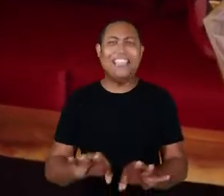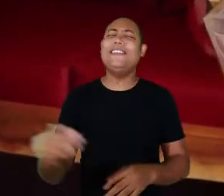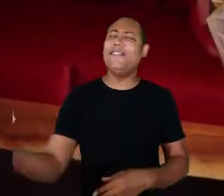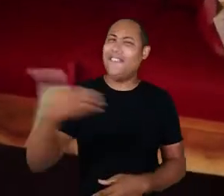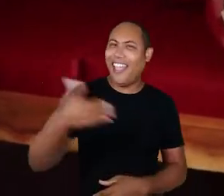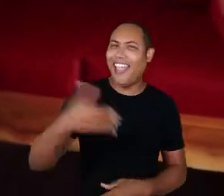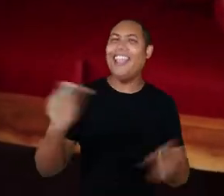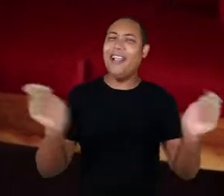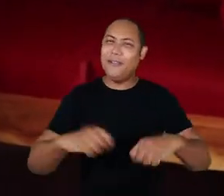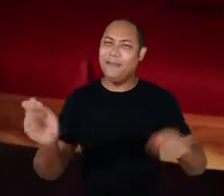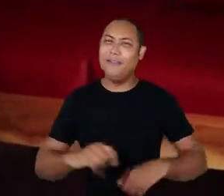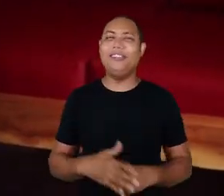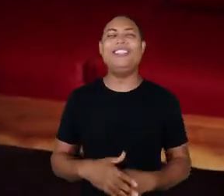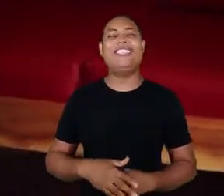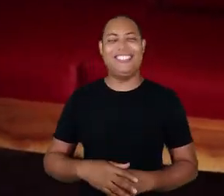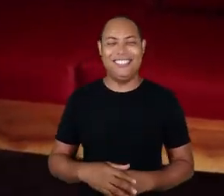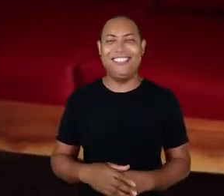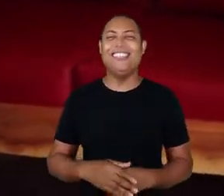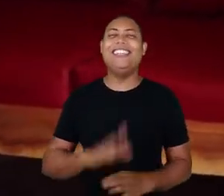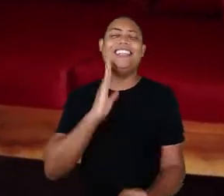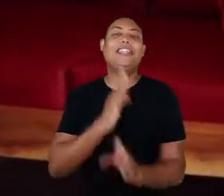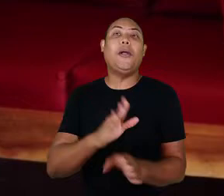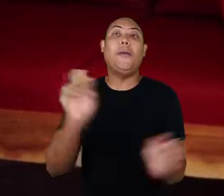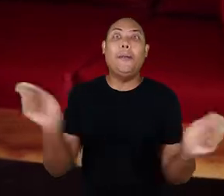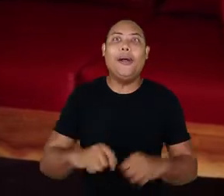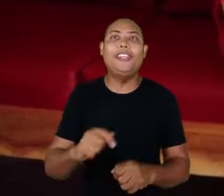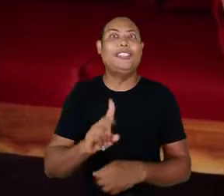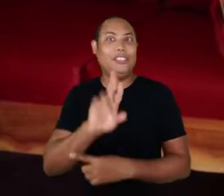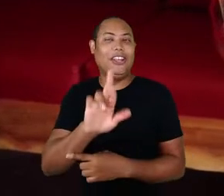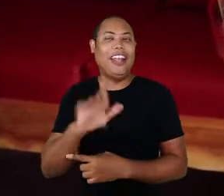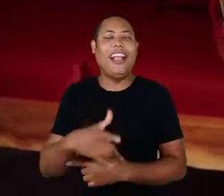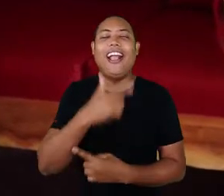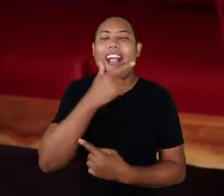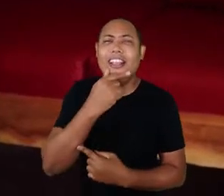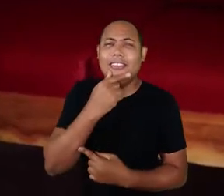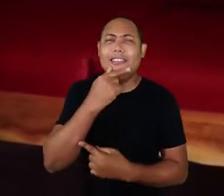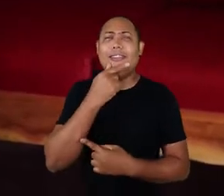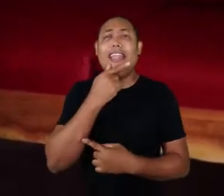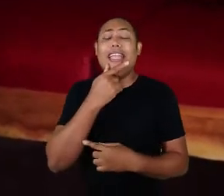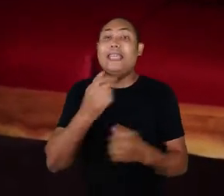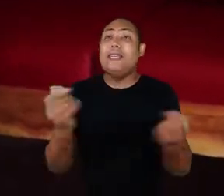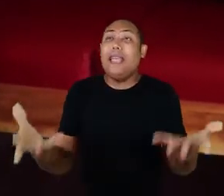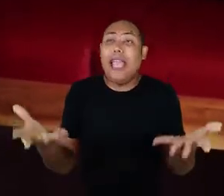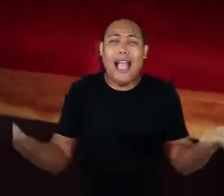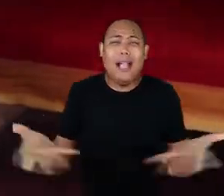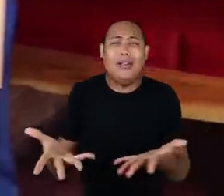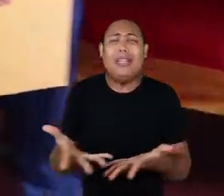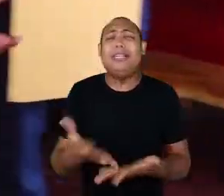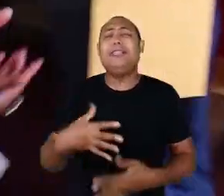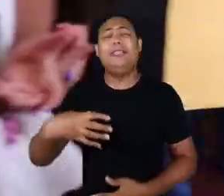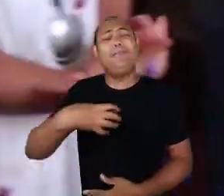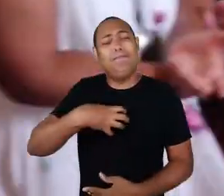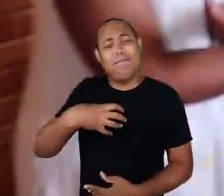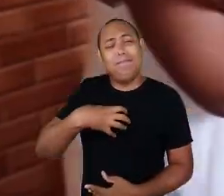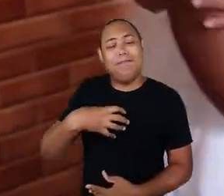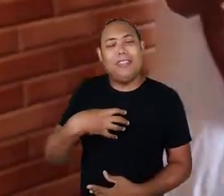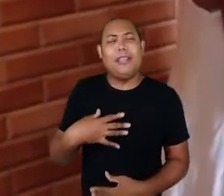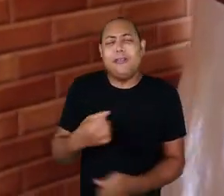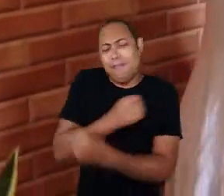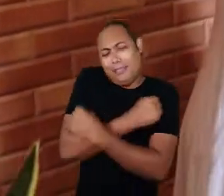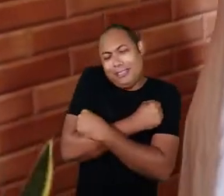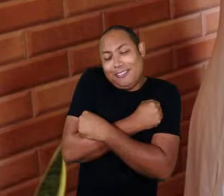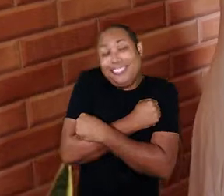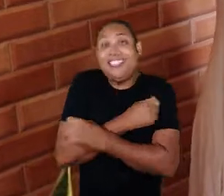Com certeza. Só não é saber, só não. Não, com certeza, doutora Cadu. Com certeza. É uma pena que esse momento não